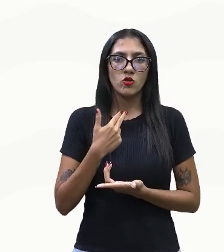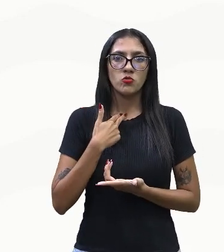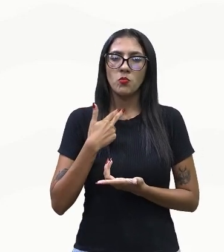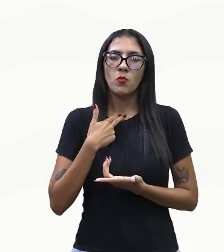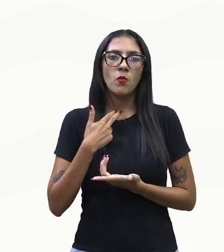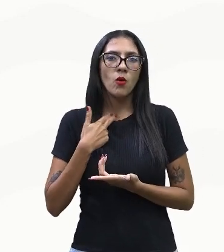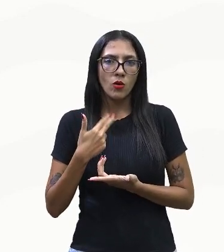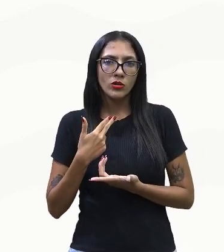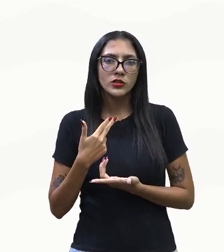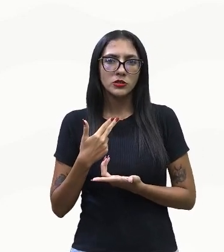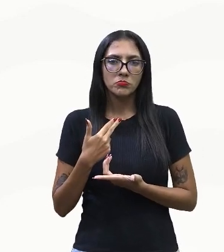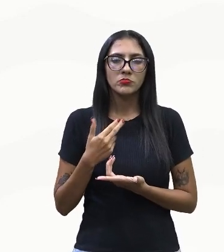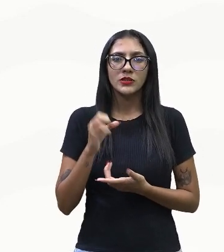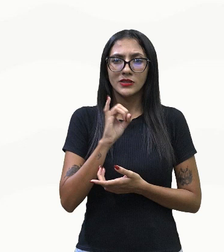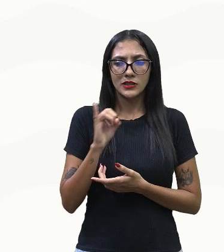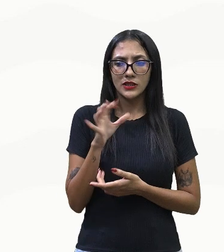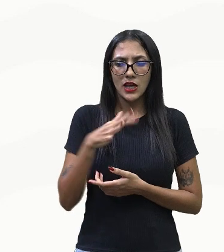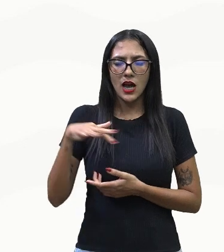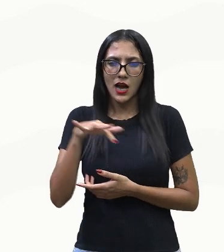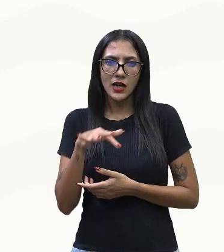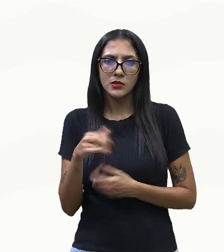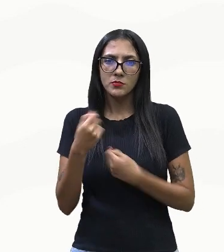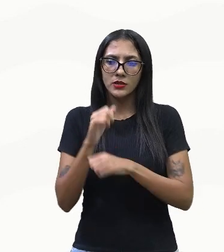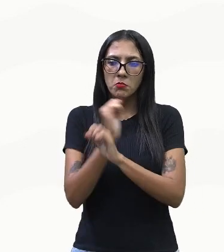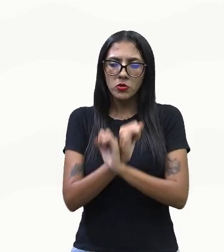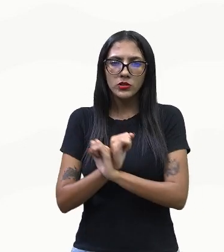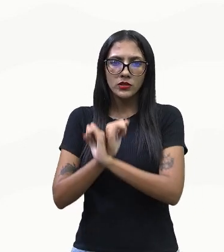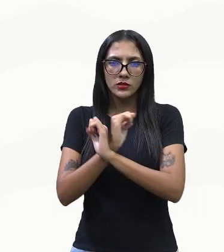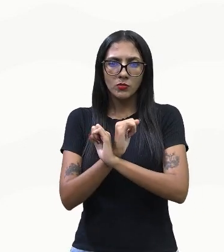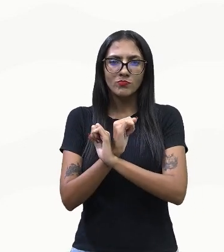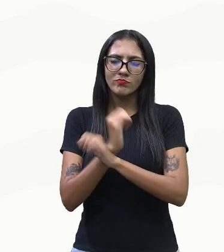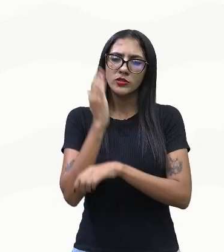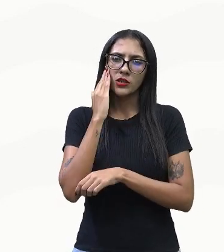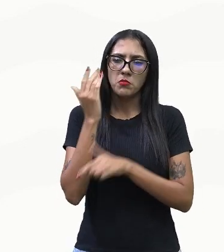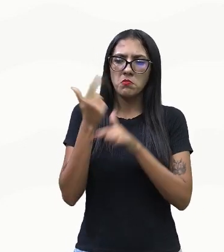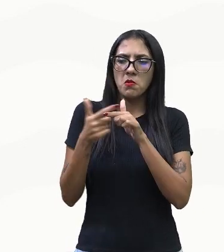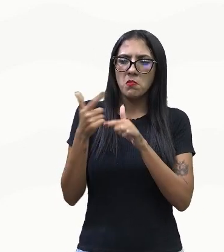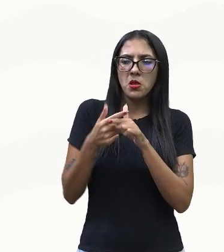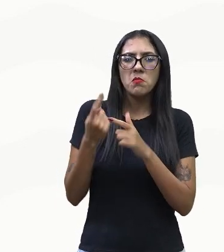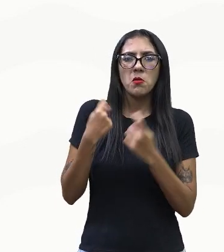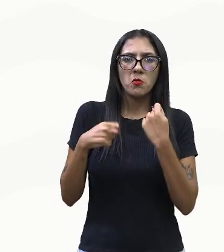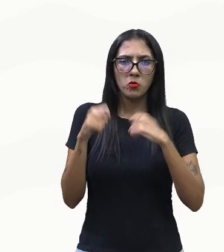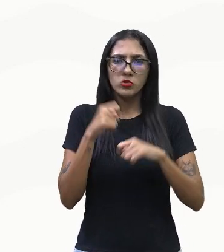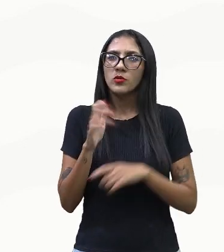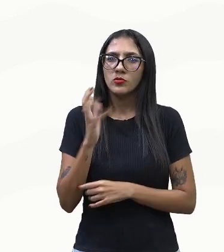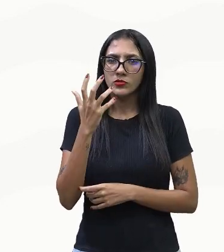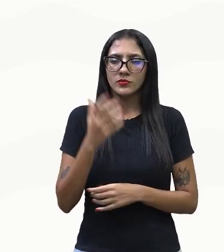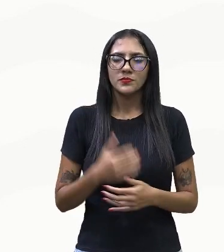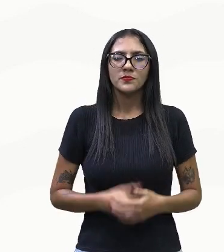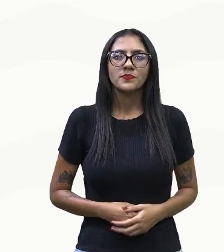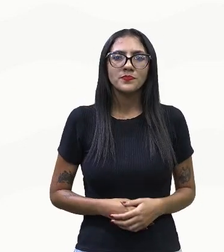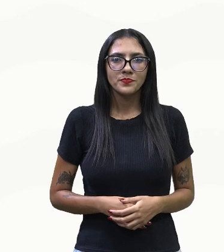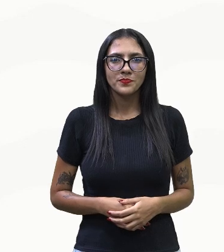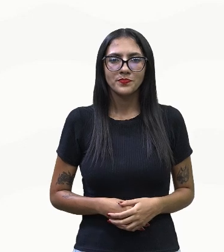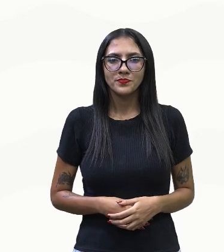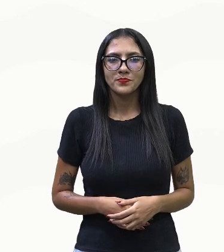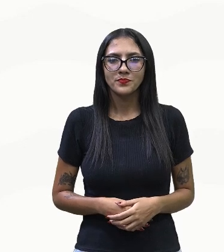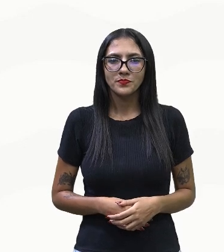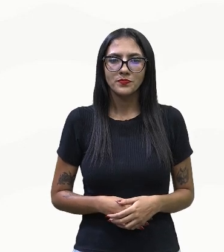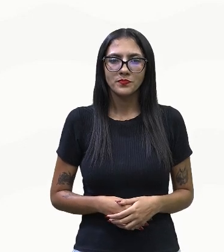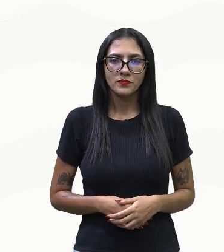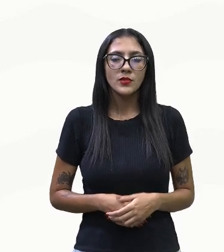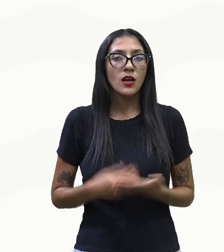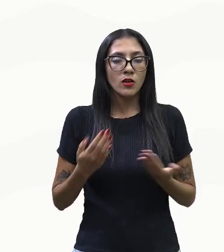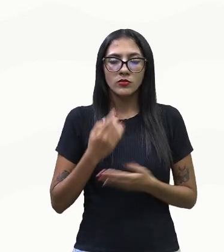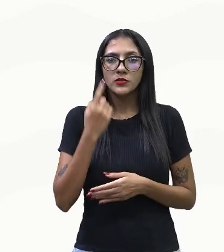em detrimento de grandes áreas florestais, até porque os impactos econômicos são fortes também. Então, professora, gente vai começar a falar um